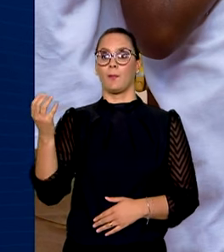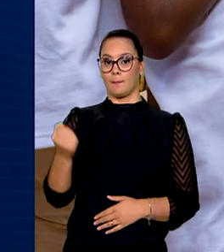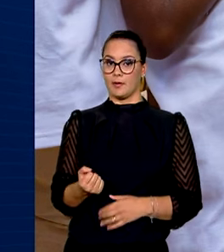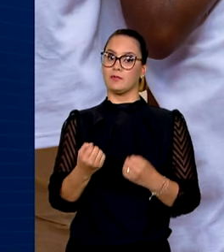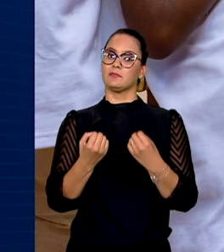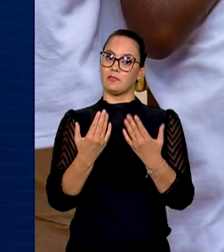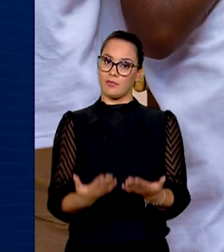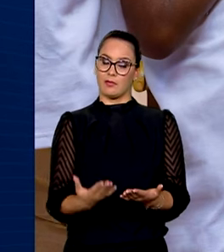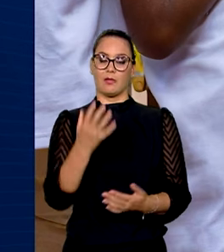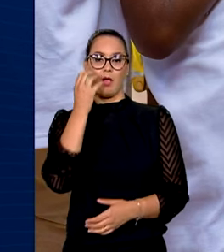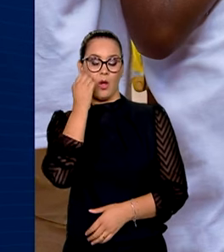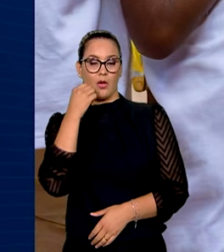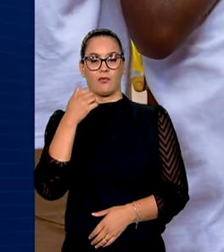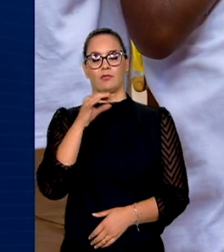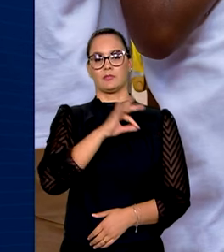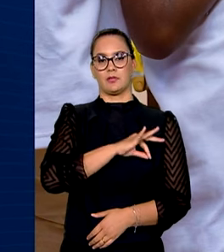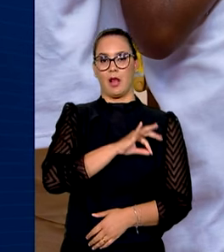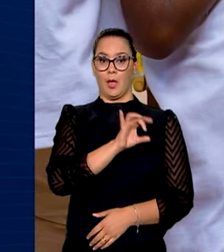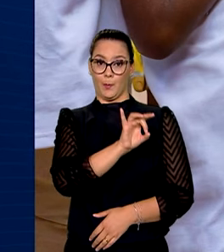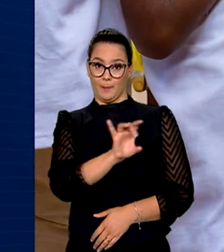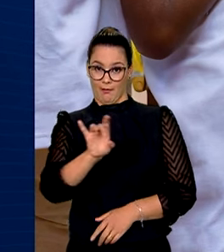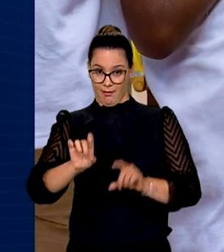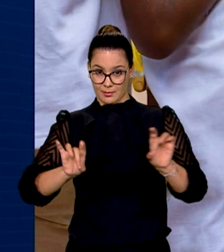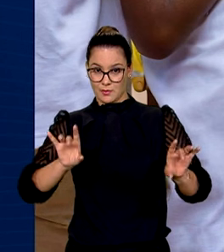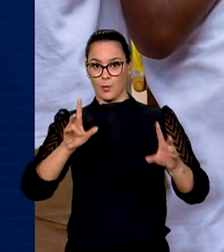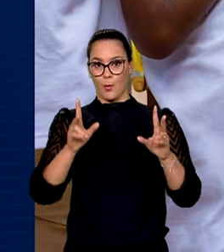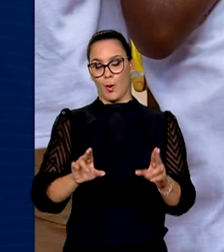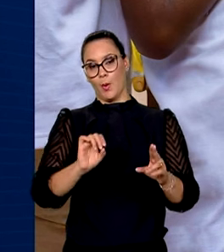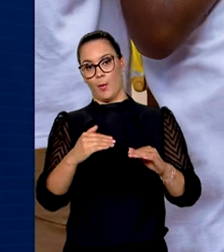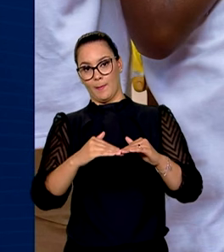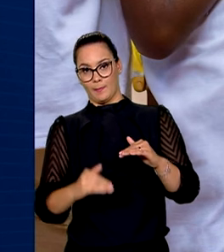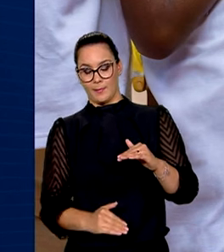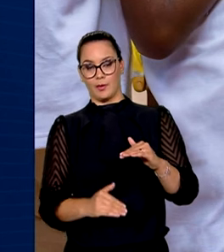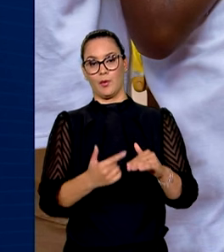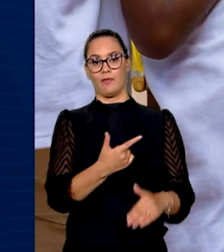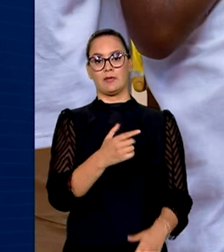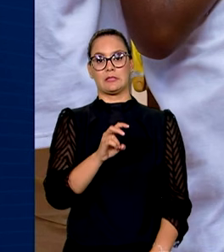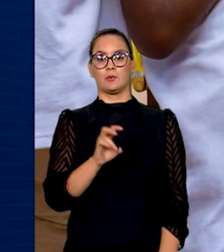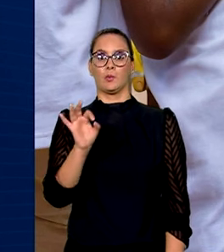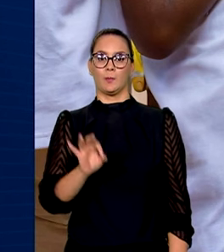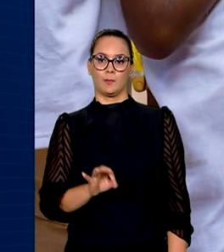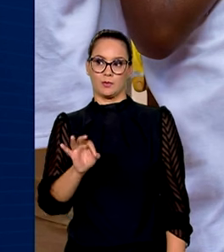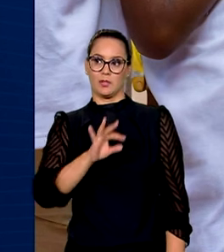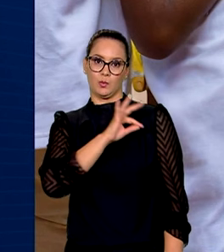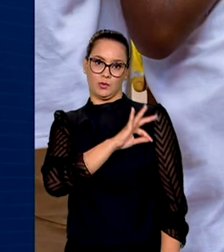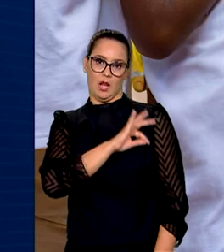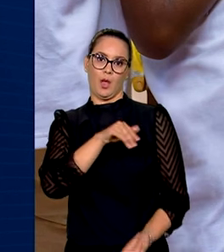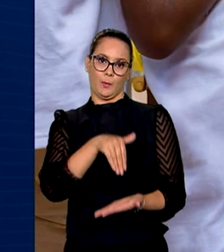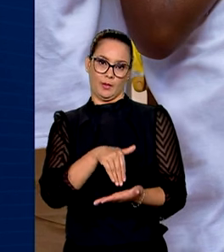será concedido aos órfãos com renda familiar mensal per capita igual ou inferior a 25% do salário mínimo.